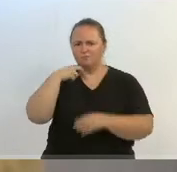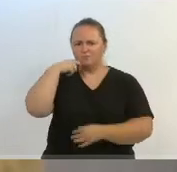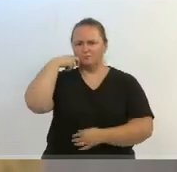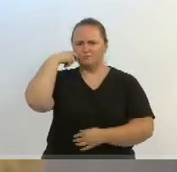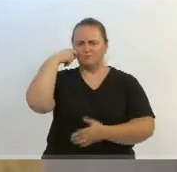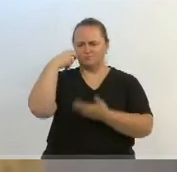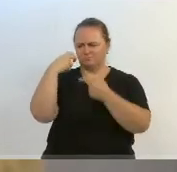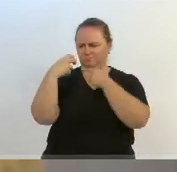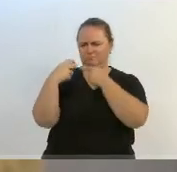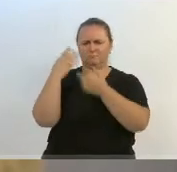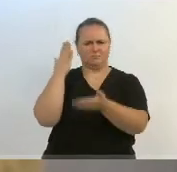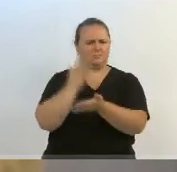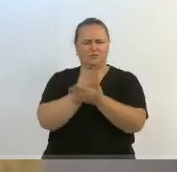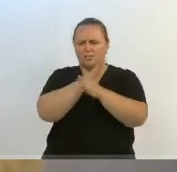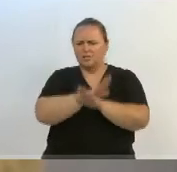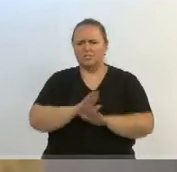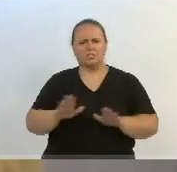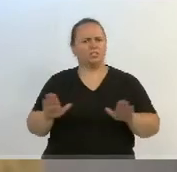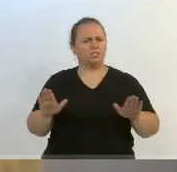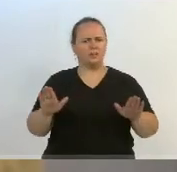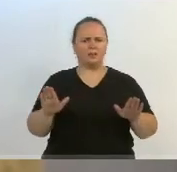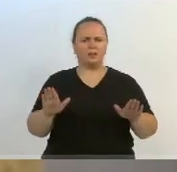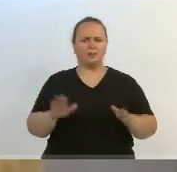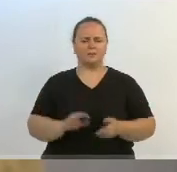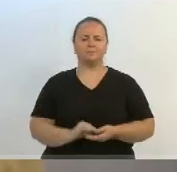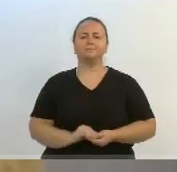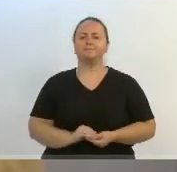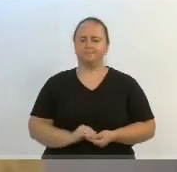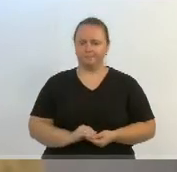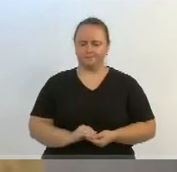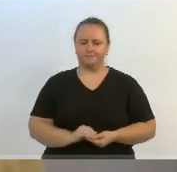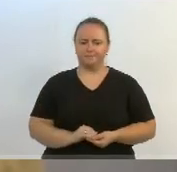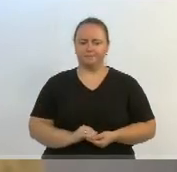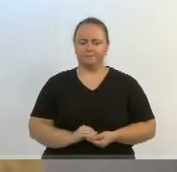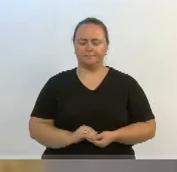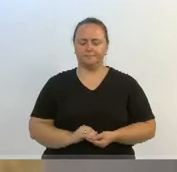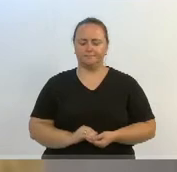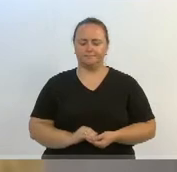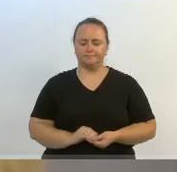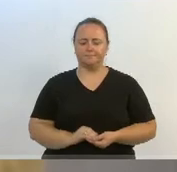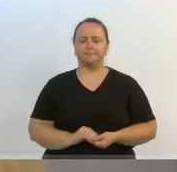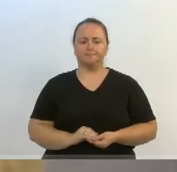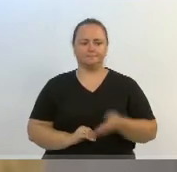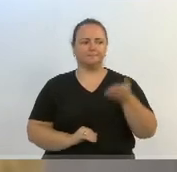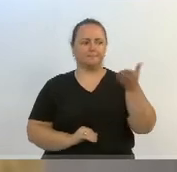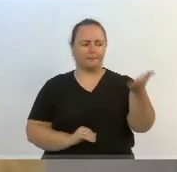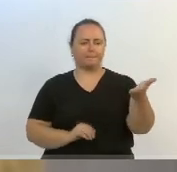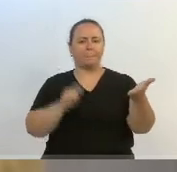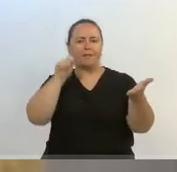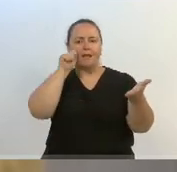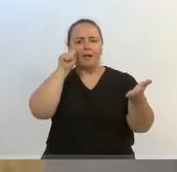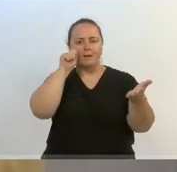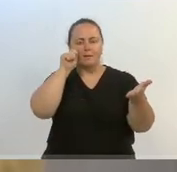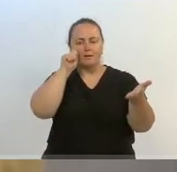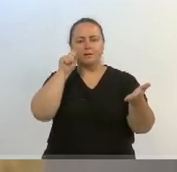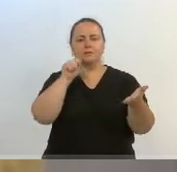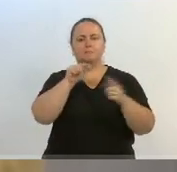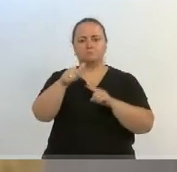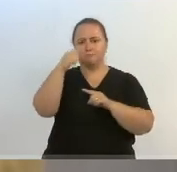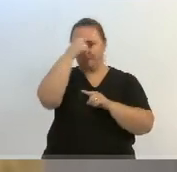isso nesse país. Mas ouço ainda, com autorização, se assim possível, do vereador Almir, vereador Marcos da Rosa.